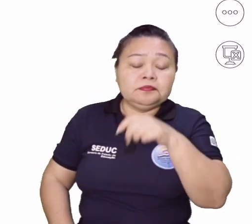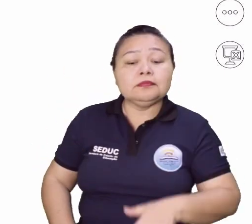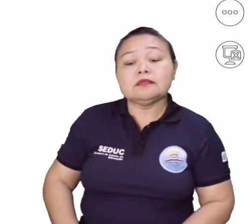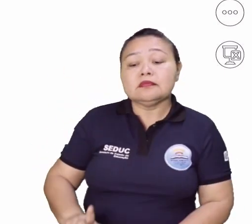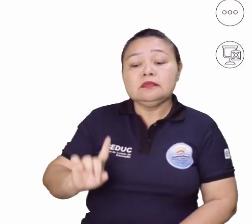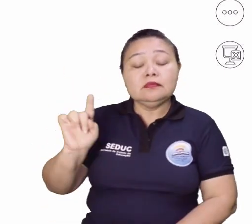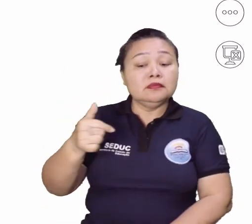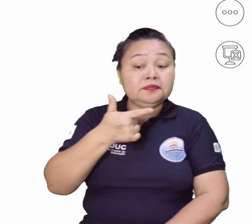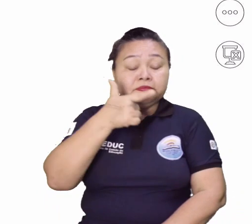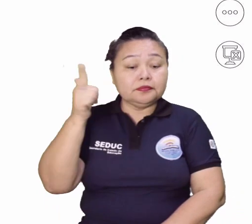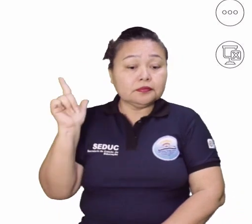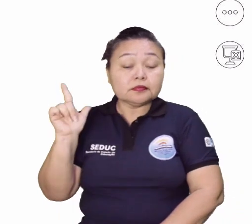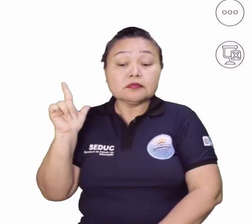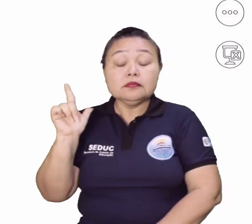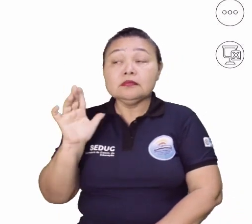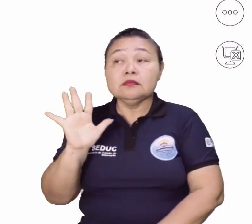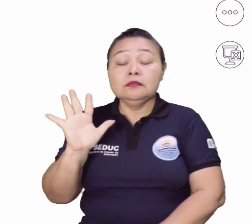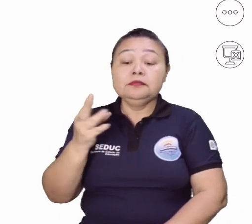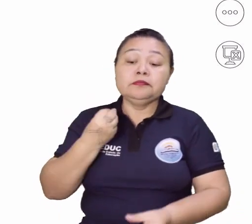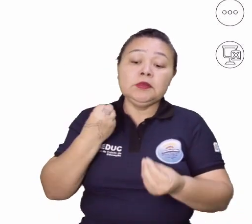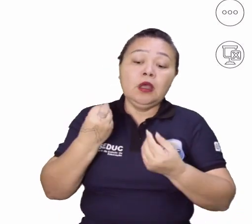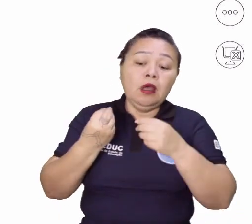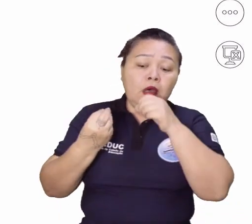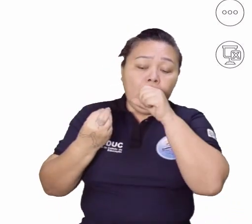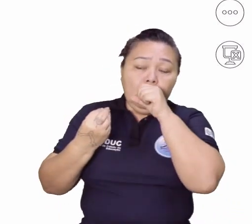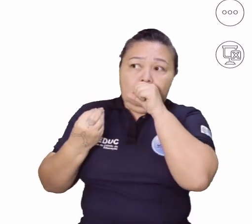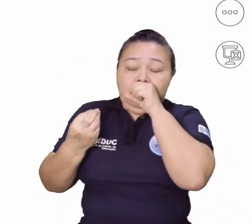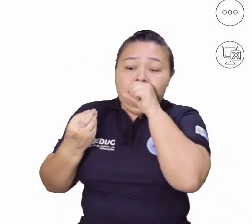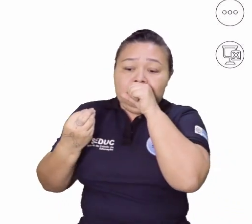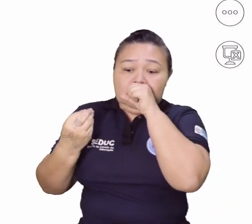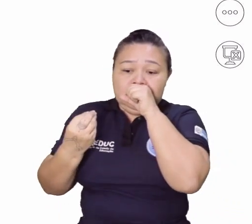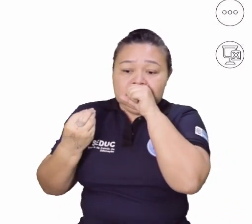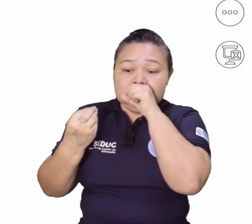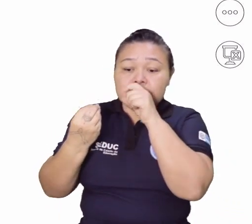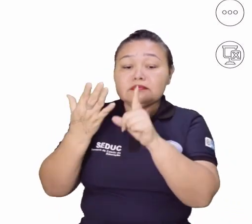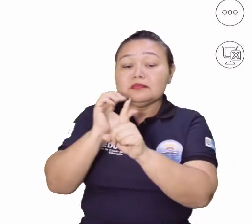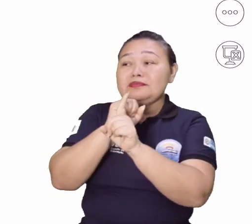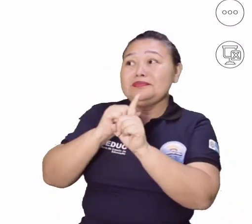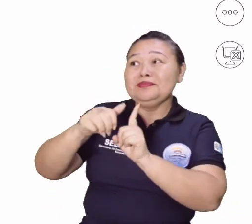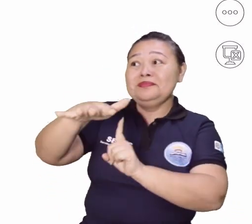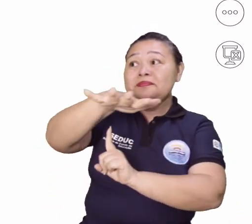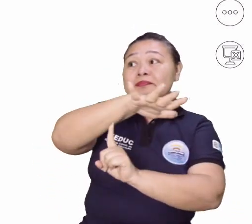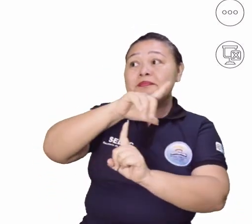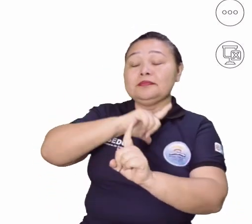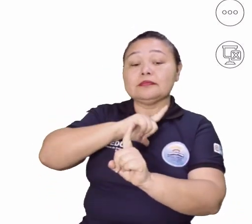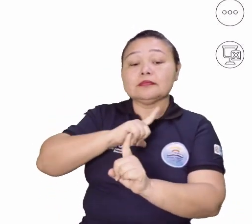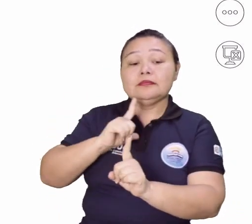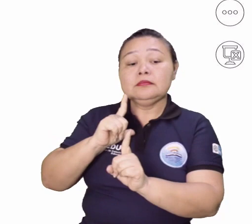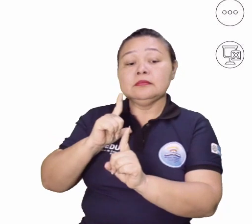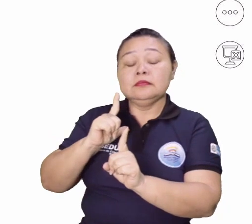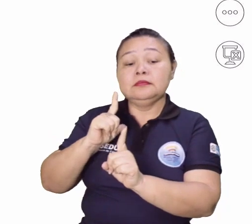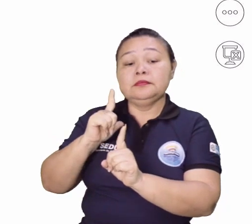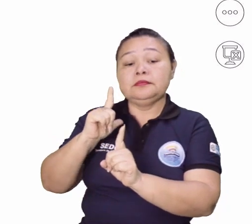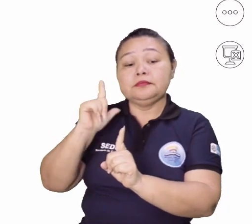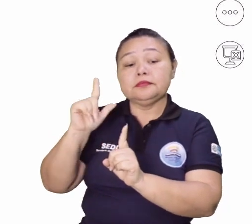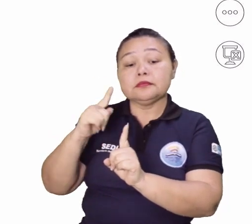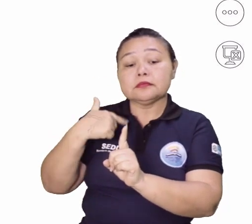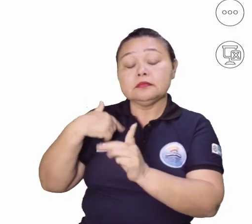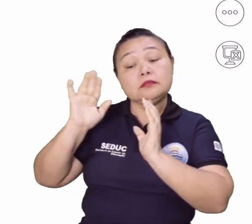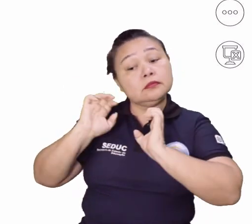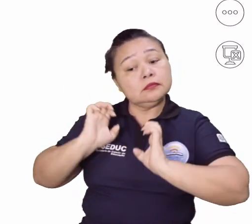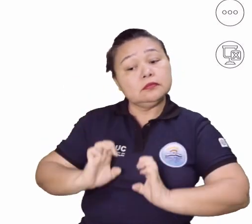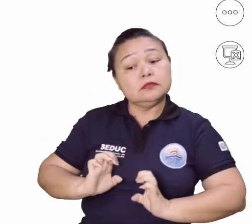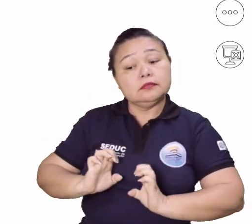maneira de entender a sociedade, né? O trabalho visto como uma questão de